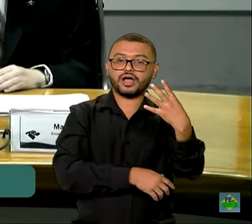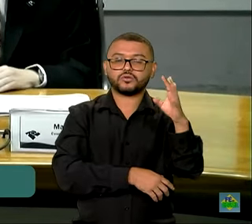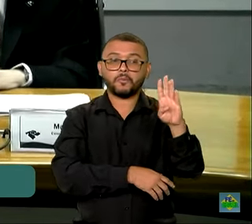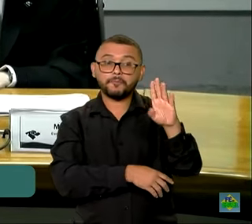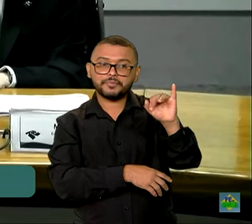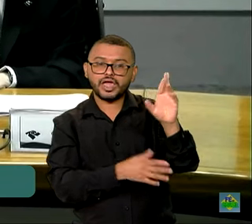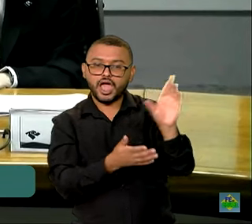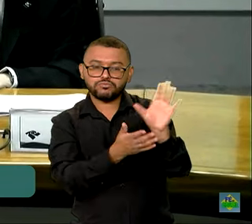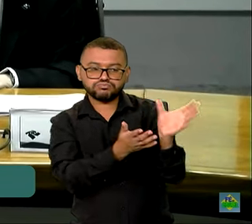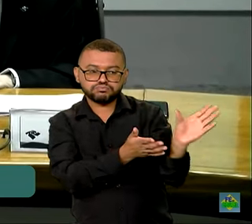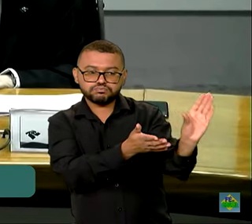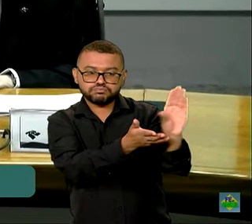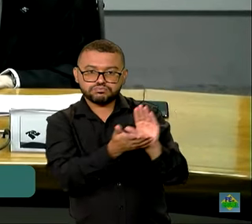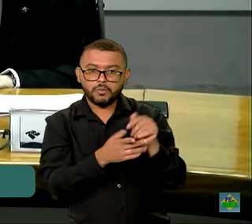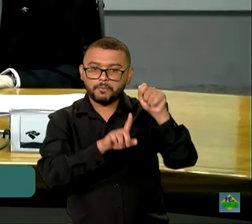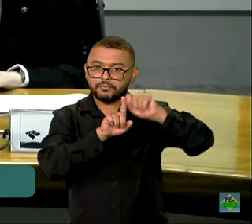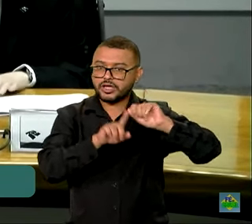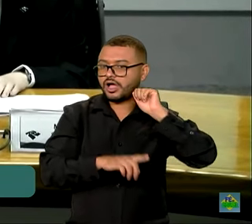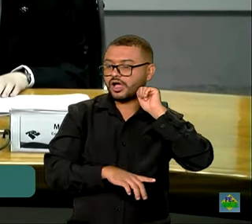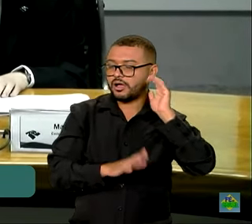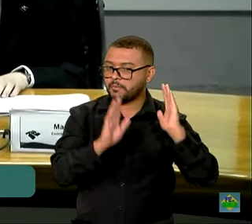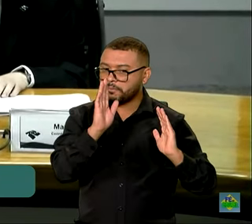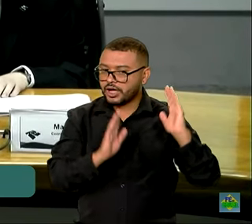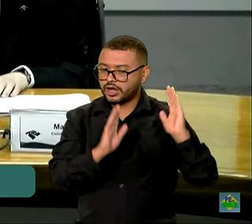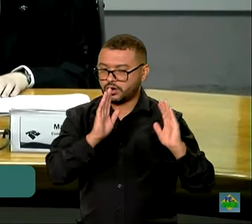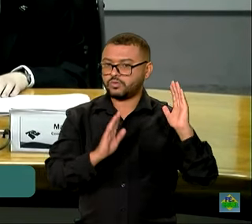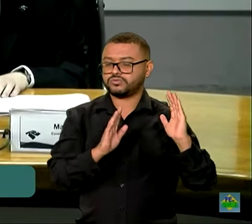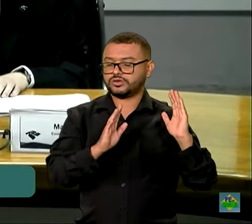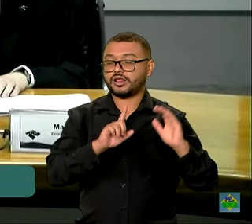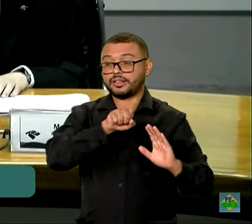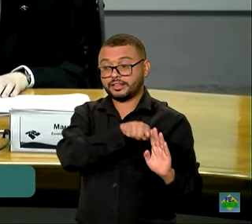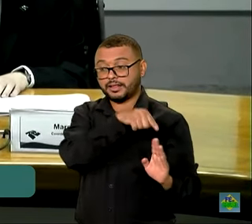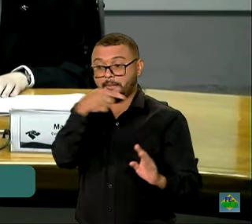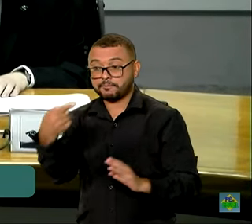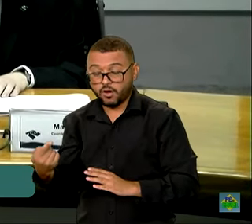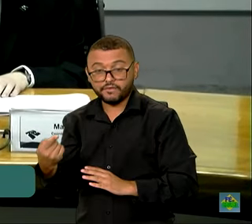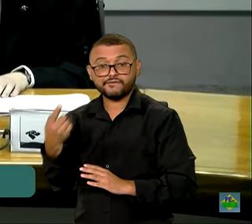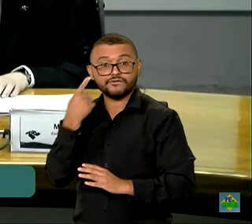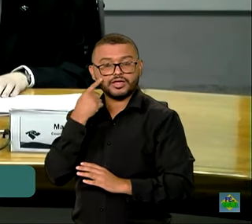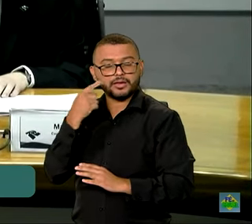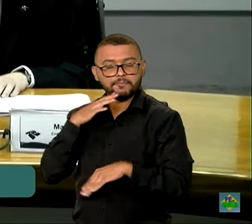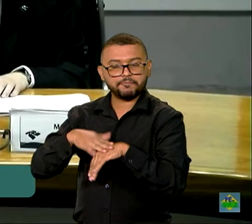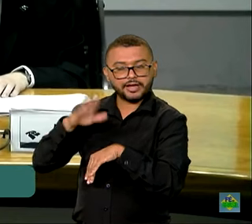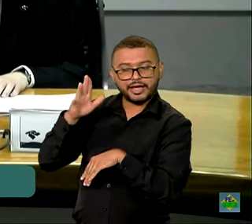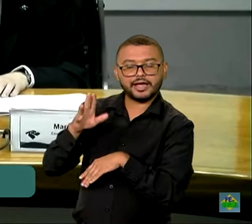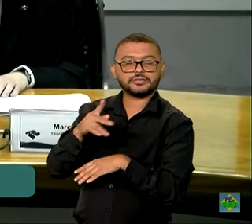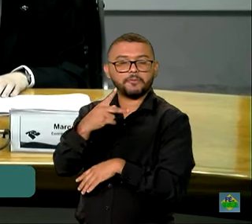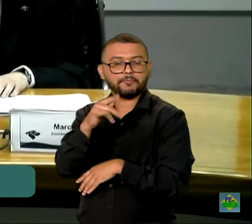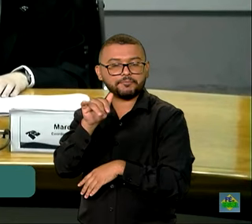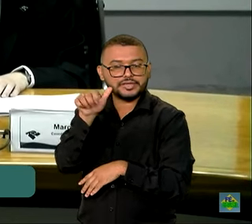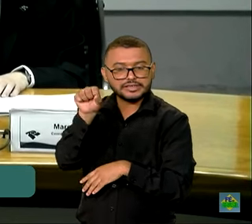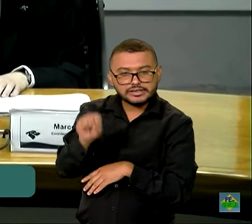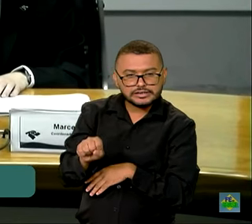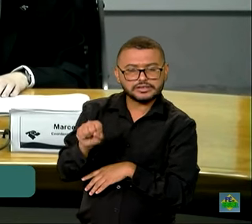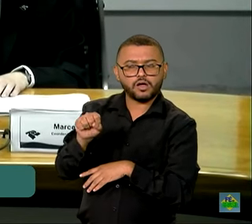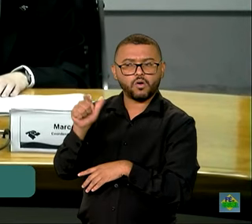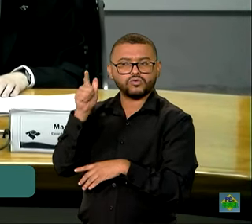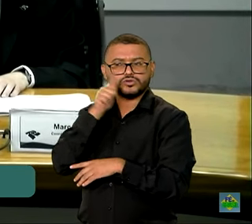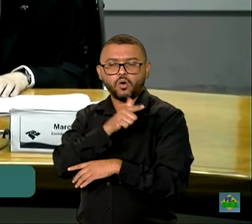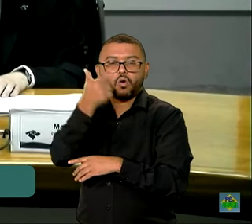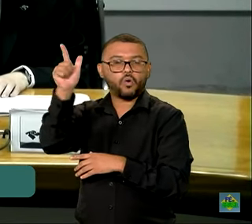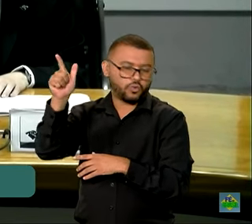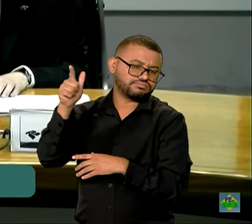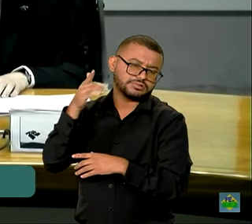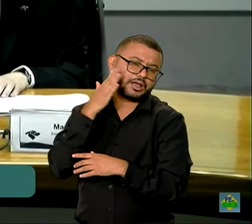arrecadação neste mês, neste período. Depois nós tivemos o desempenho do PIS e COFINS, que, entre outros